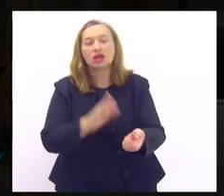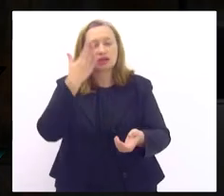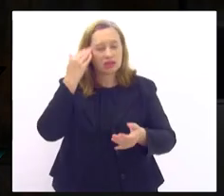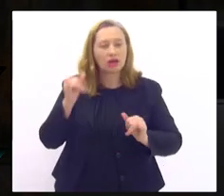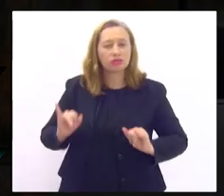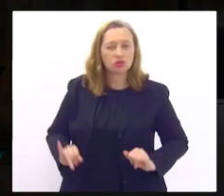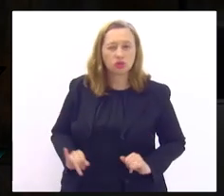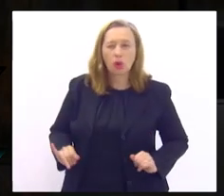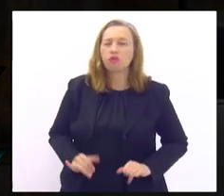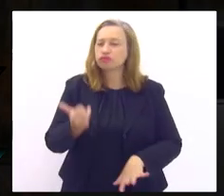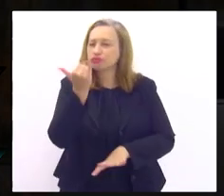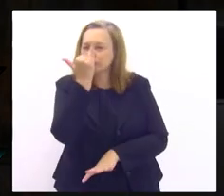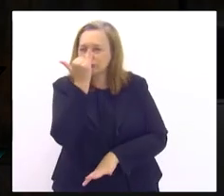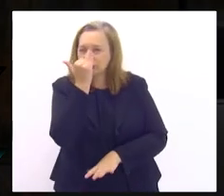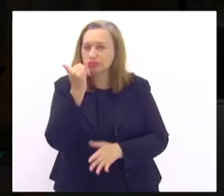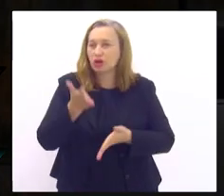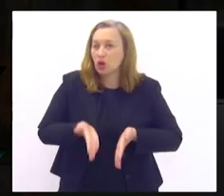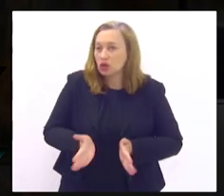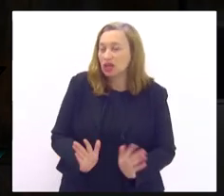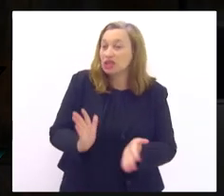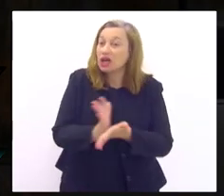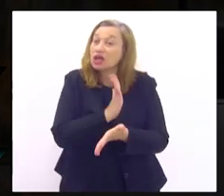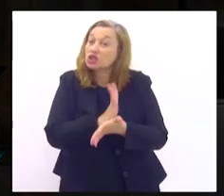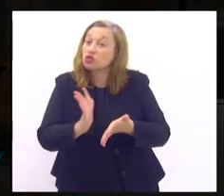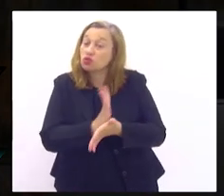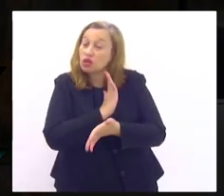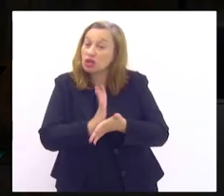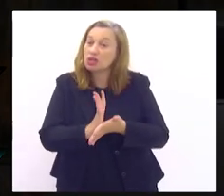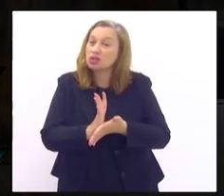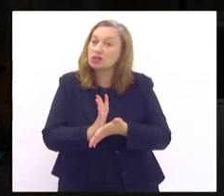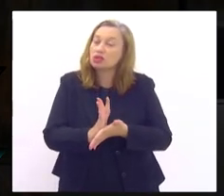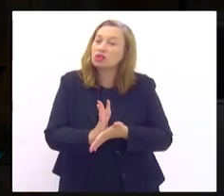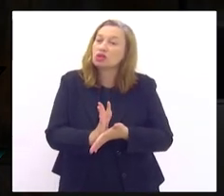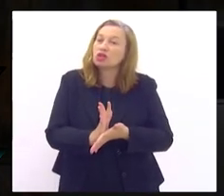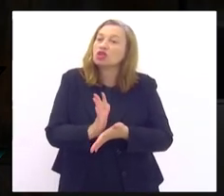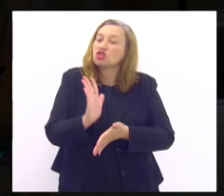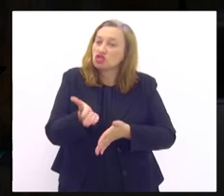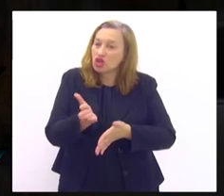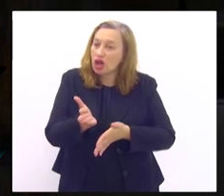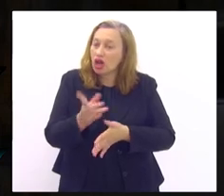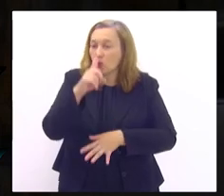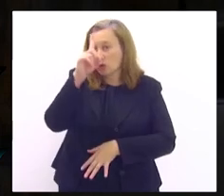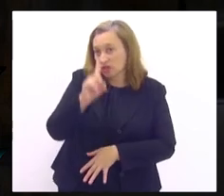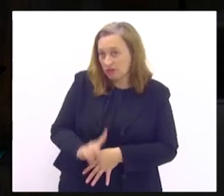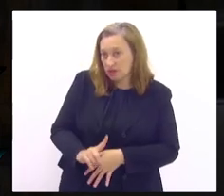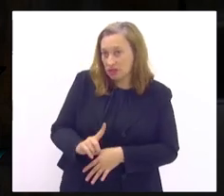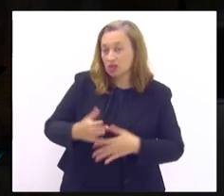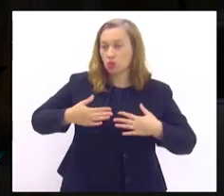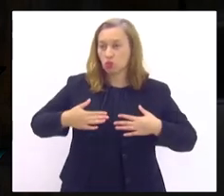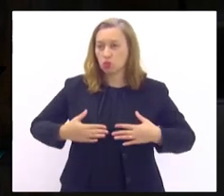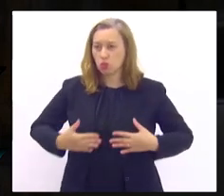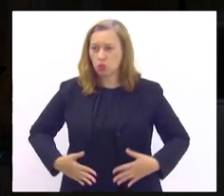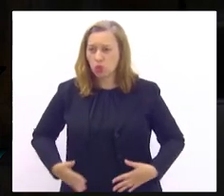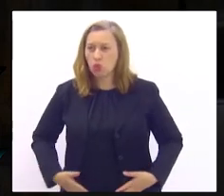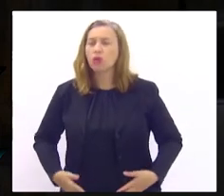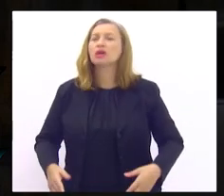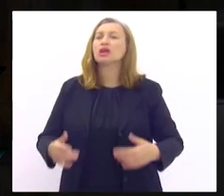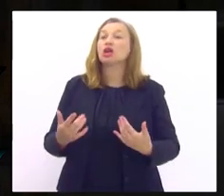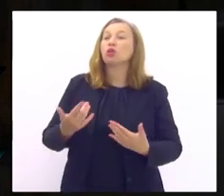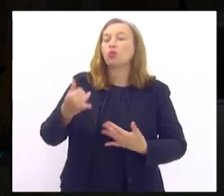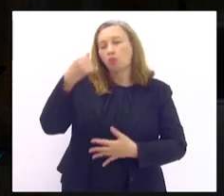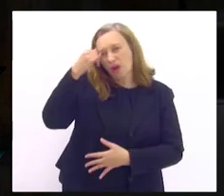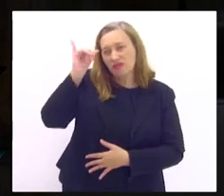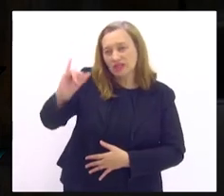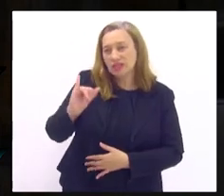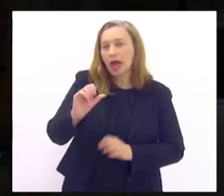acidentes que nascem às vezes né com esse com essa deficiência física e o quanto a gente pode evitar